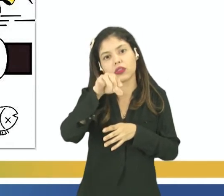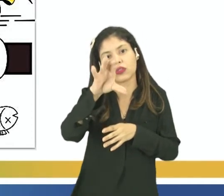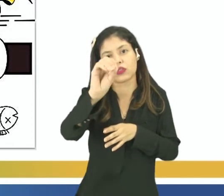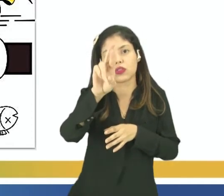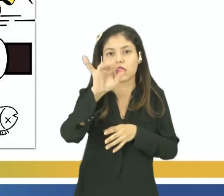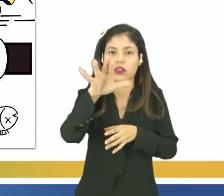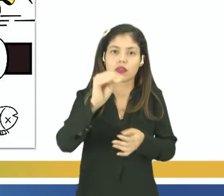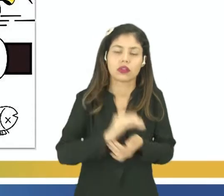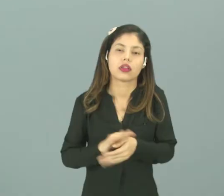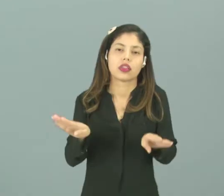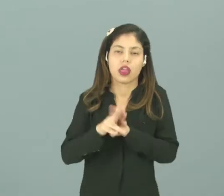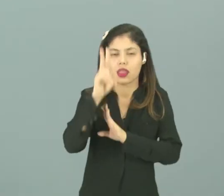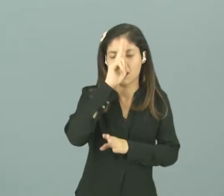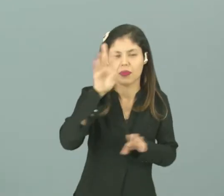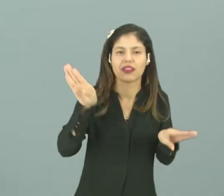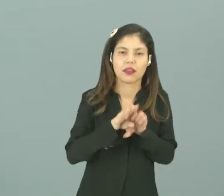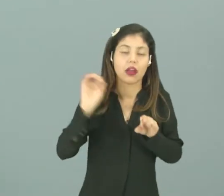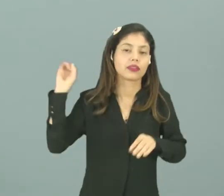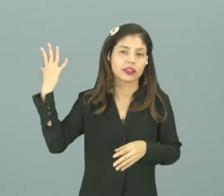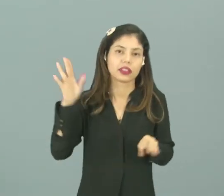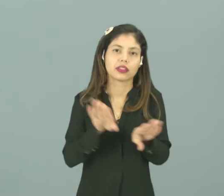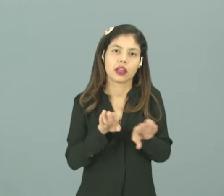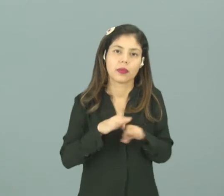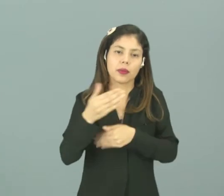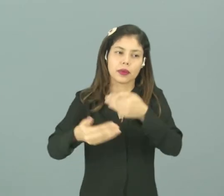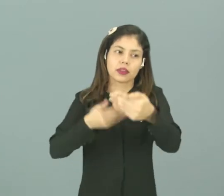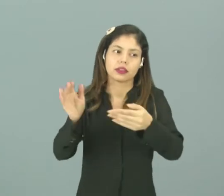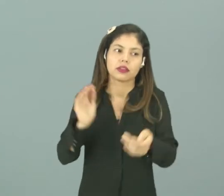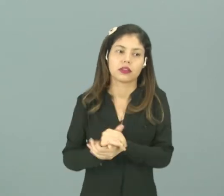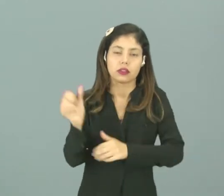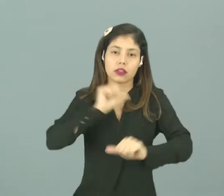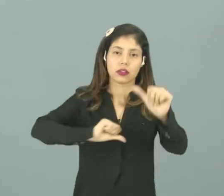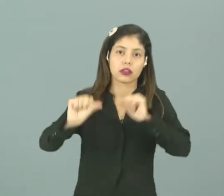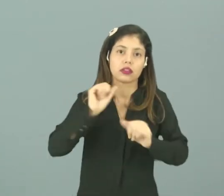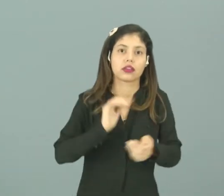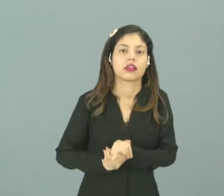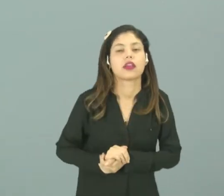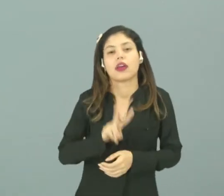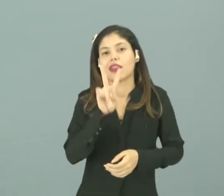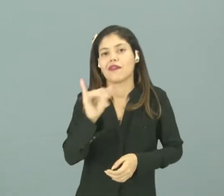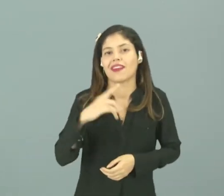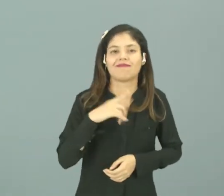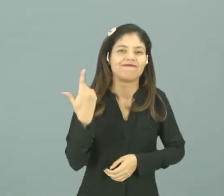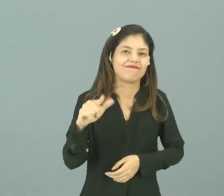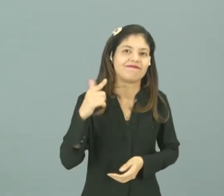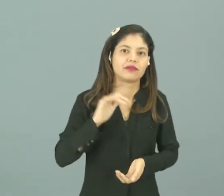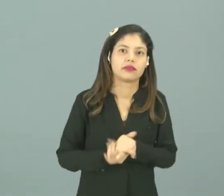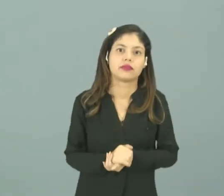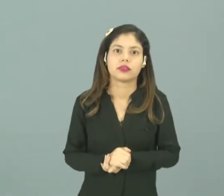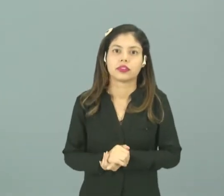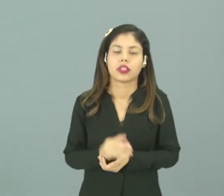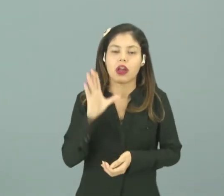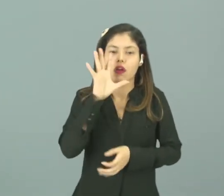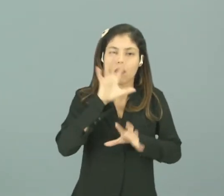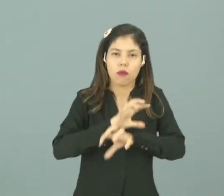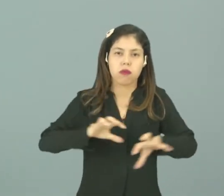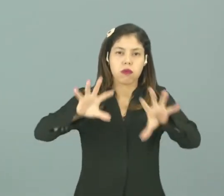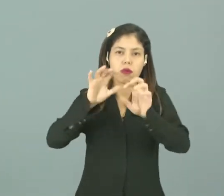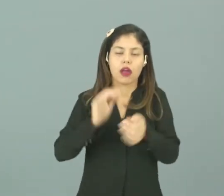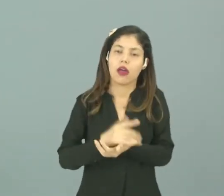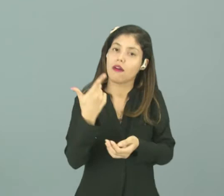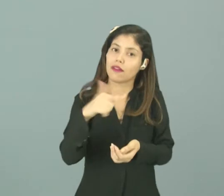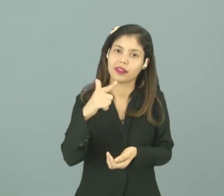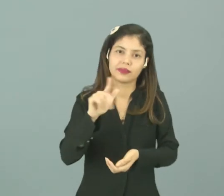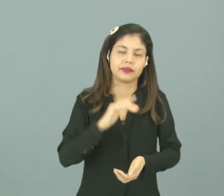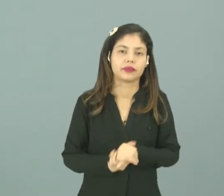Lembrando que também pode acontecer o processo de inversão térmica, né? Que não vai ter aí o fluxo de ar acontecendo normalmente,